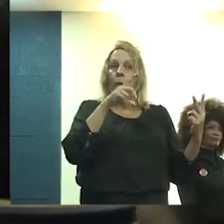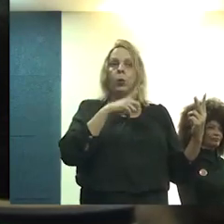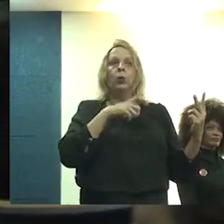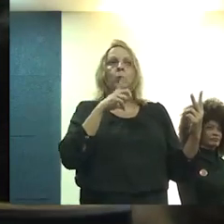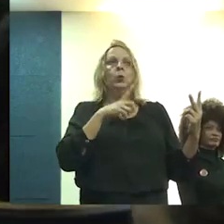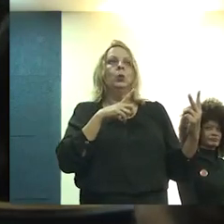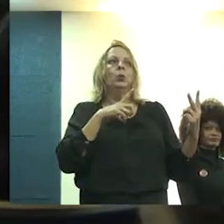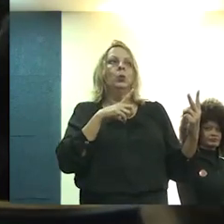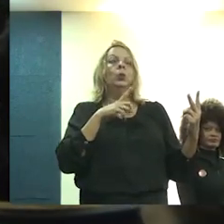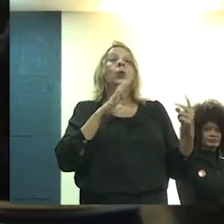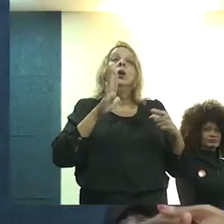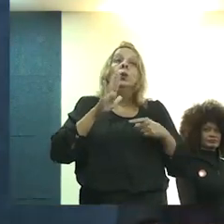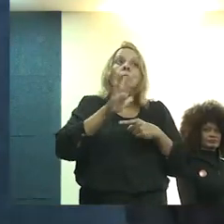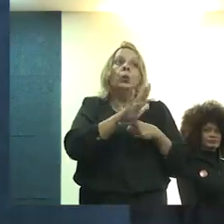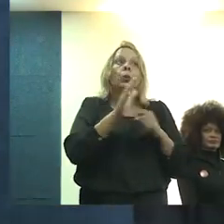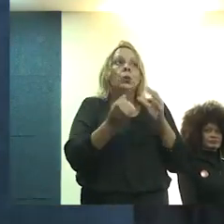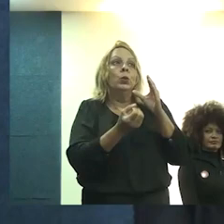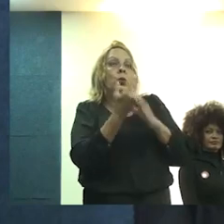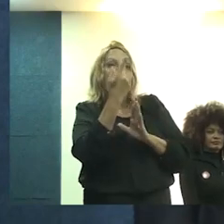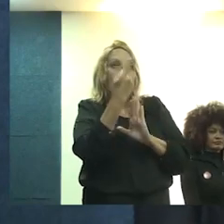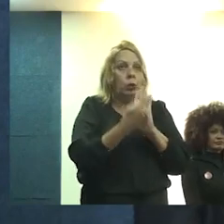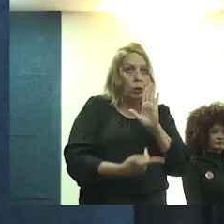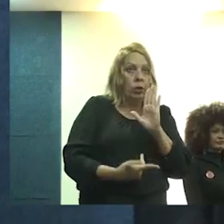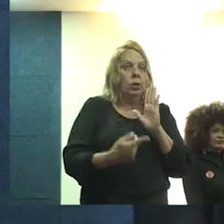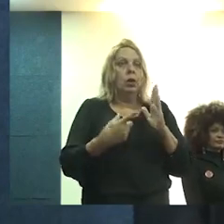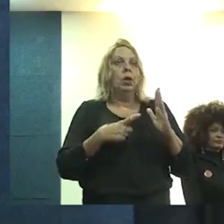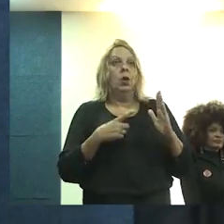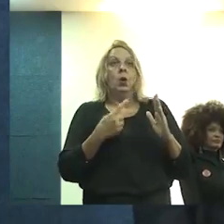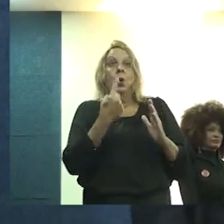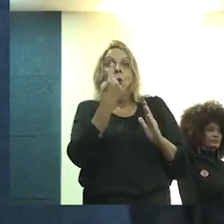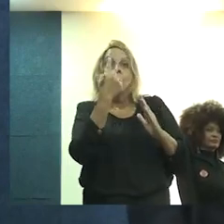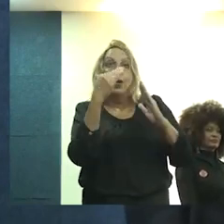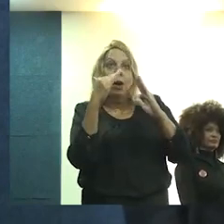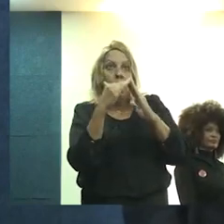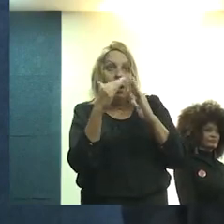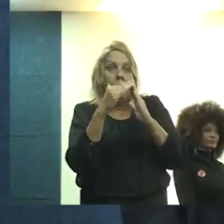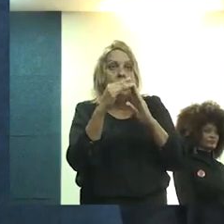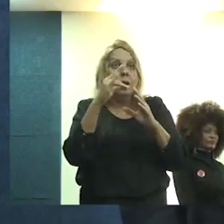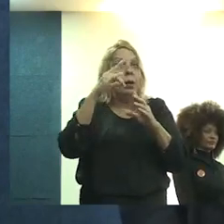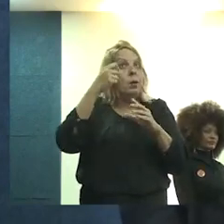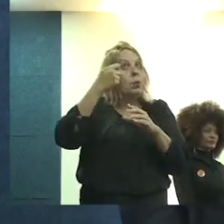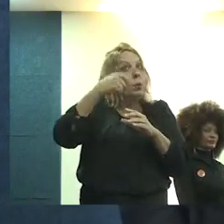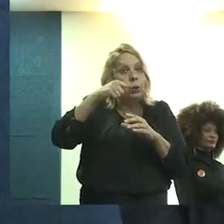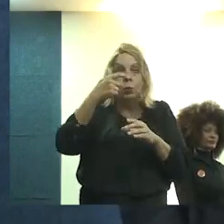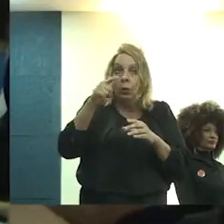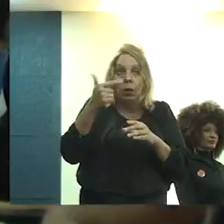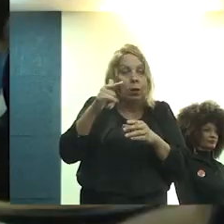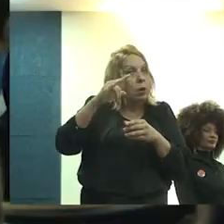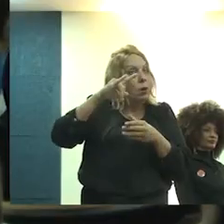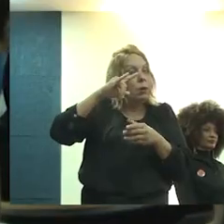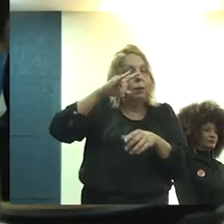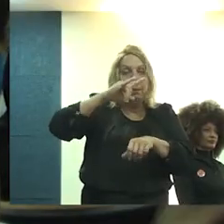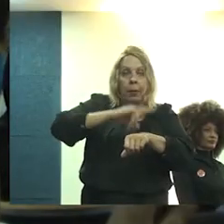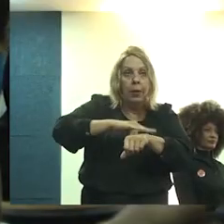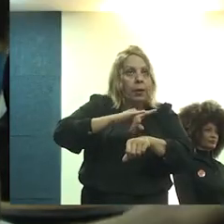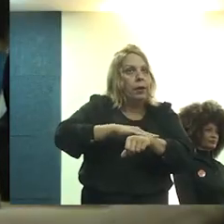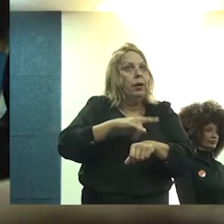que é um dos que ajudou a criação do projeto Nenhuma Casa Sem Banheiro, que hoje se torna também mais um instrumento,